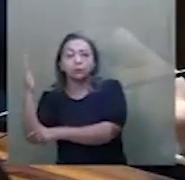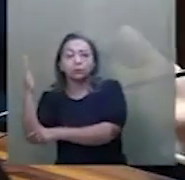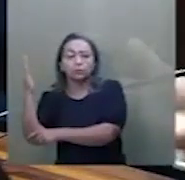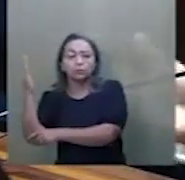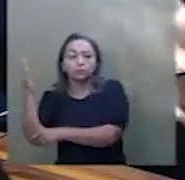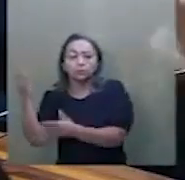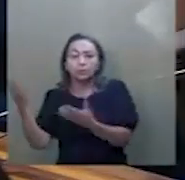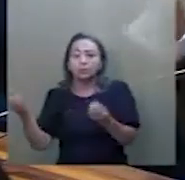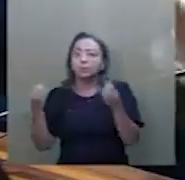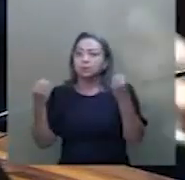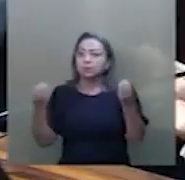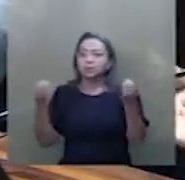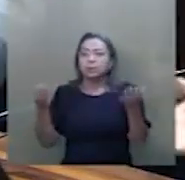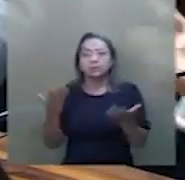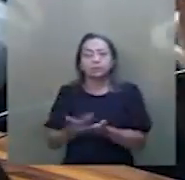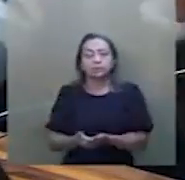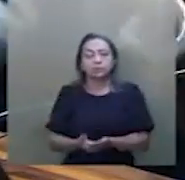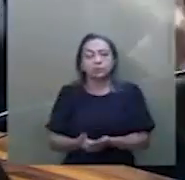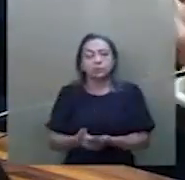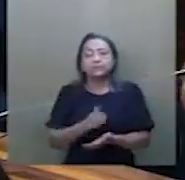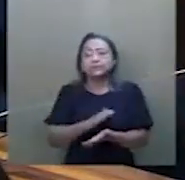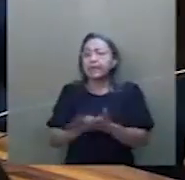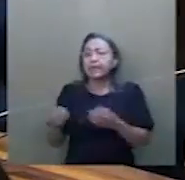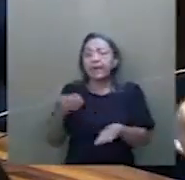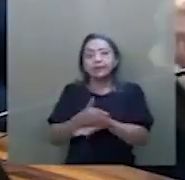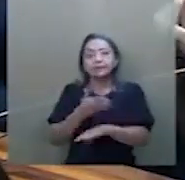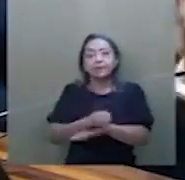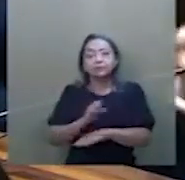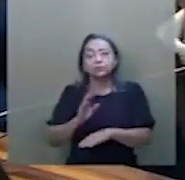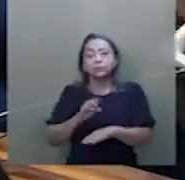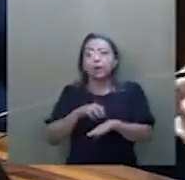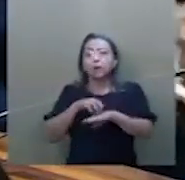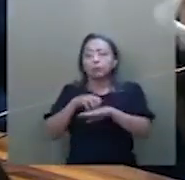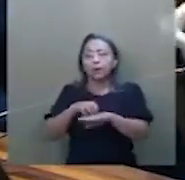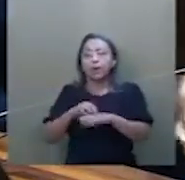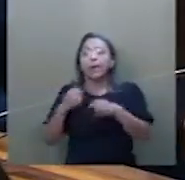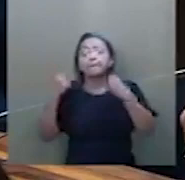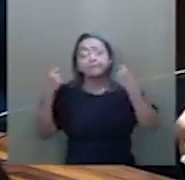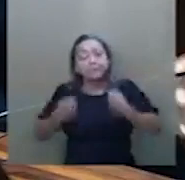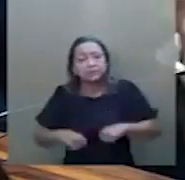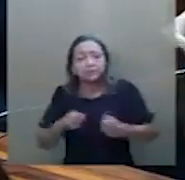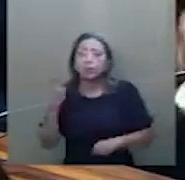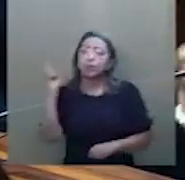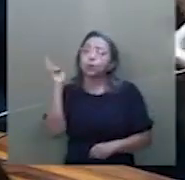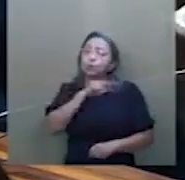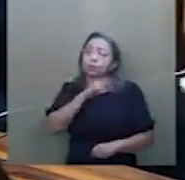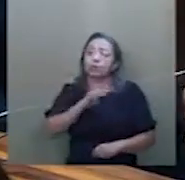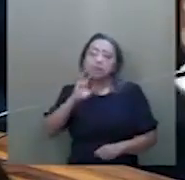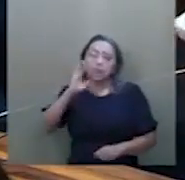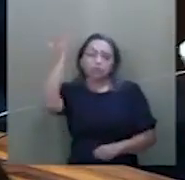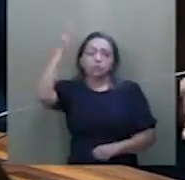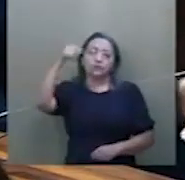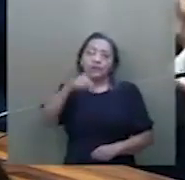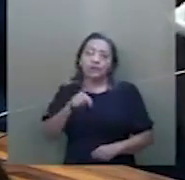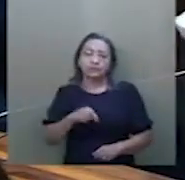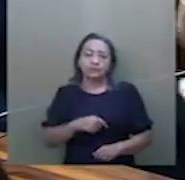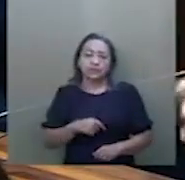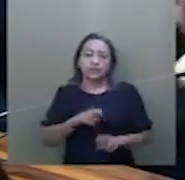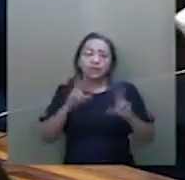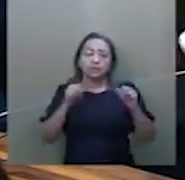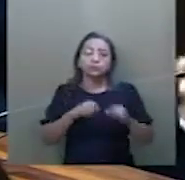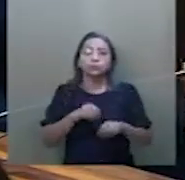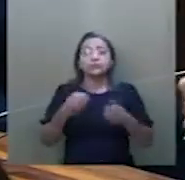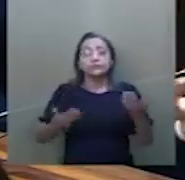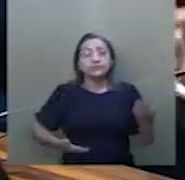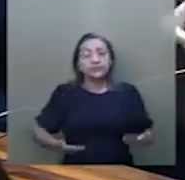ter acesso ao terminal. É preciso, urgente, tomar providência quanto a essa questão do